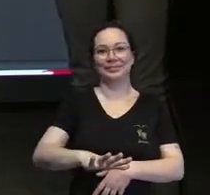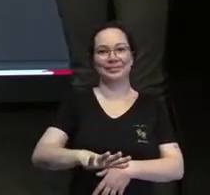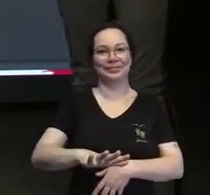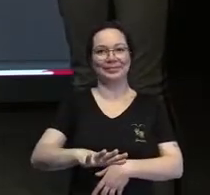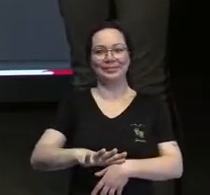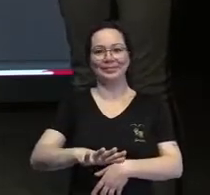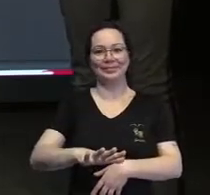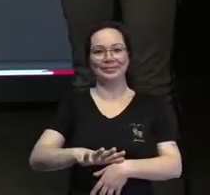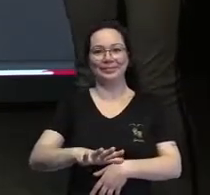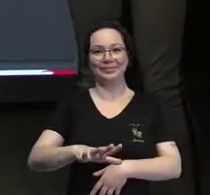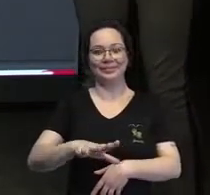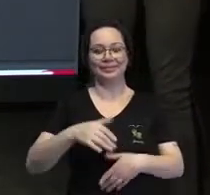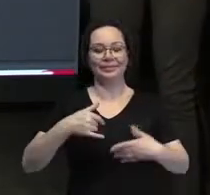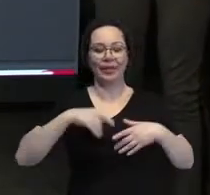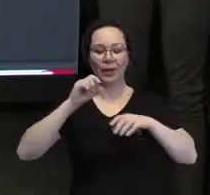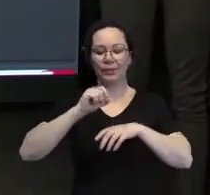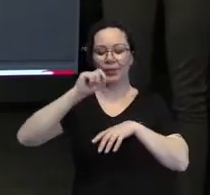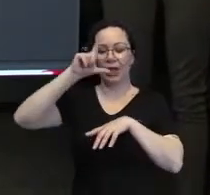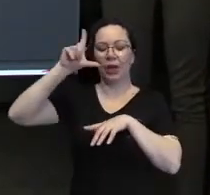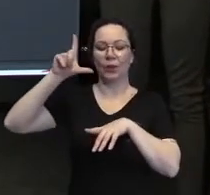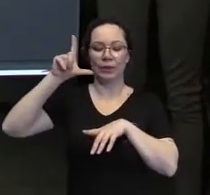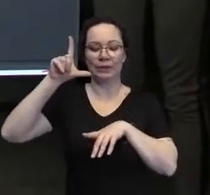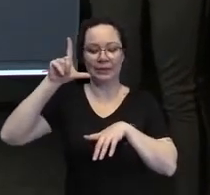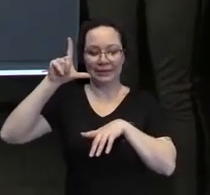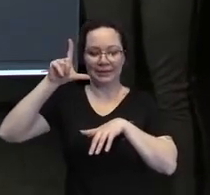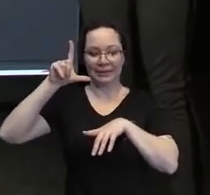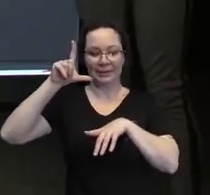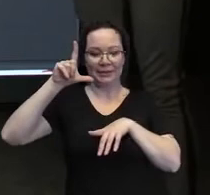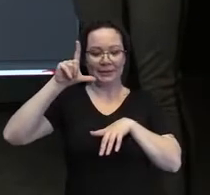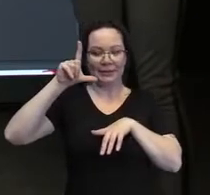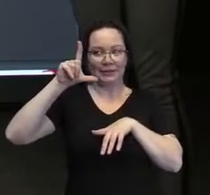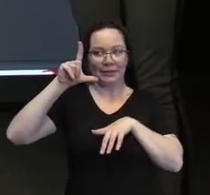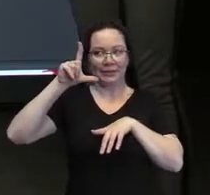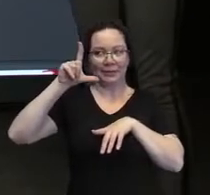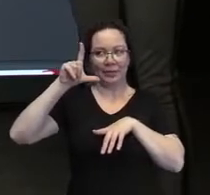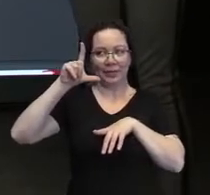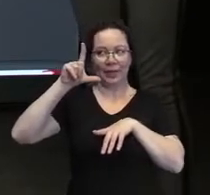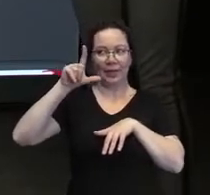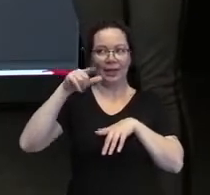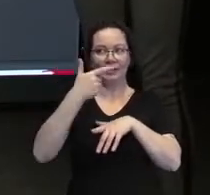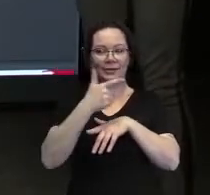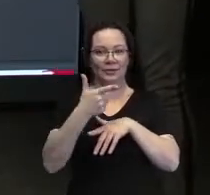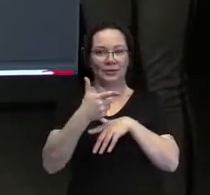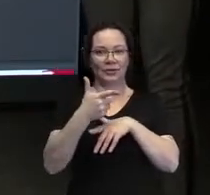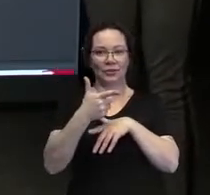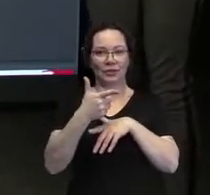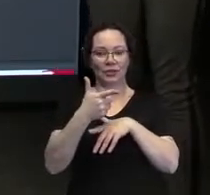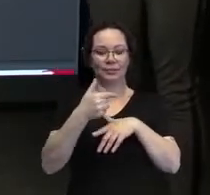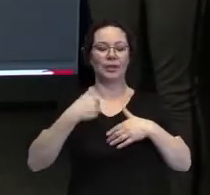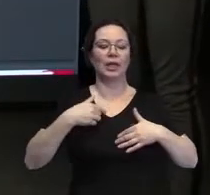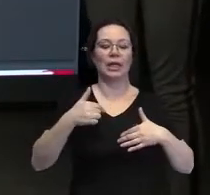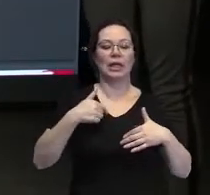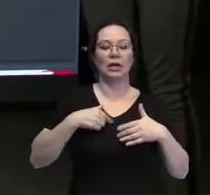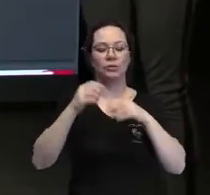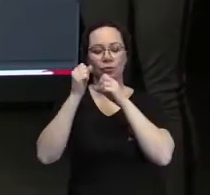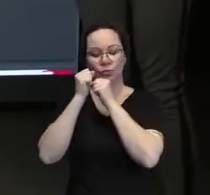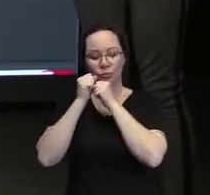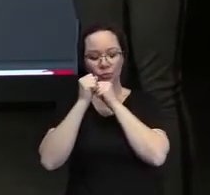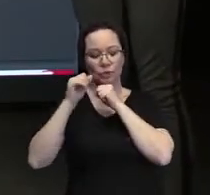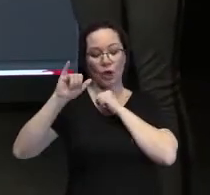da noite pro dia, eu acordei simplesmente sem coordenação motora,